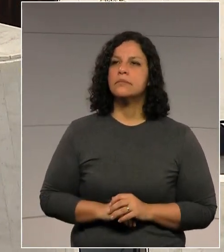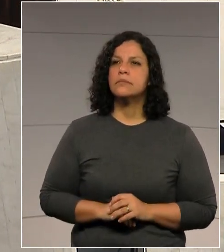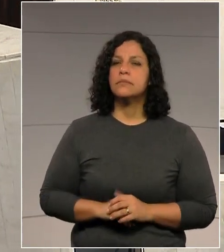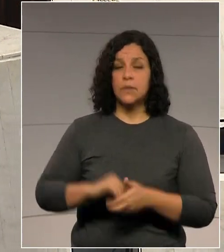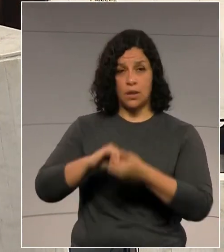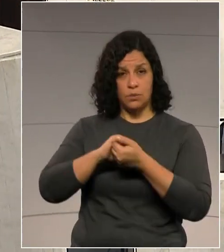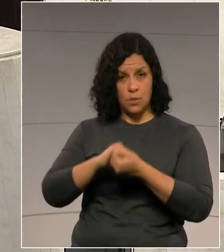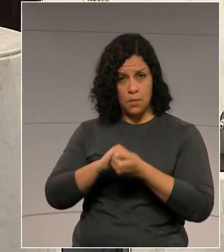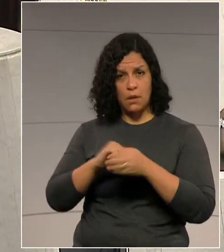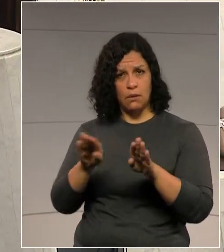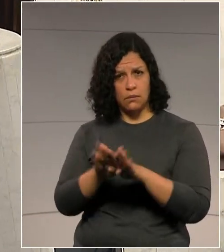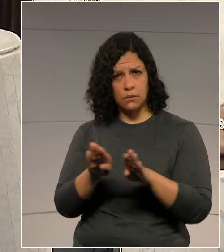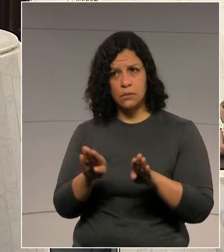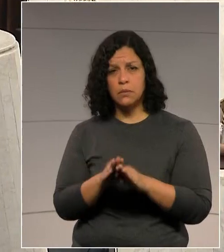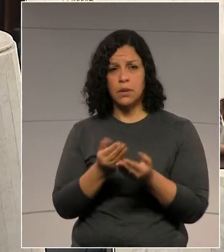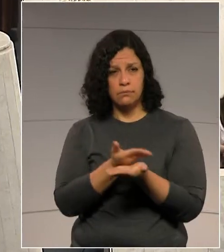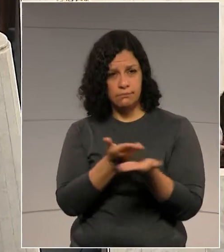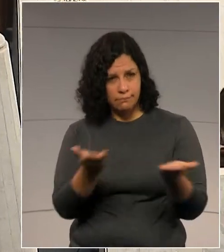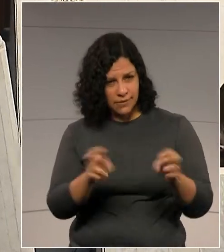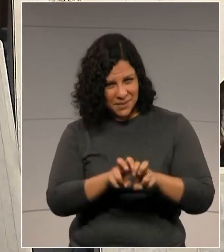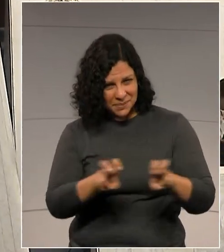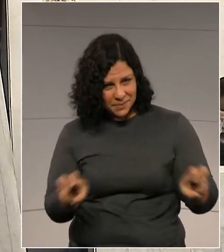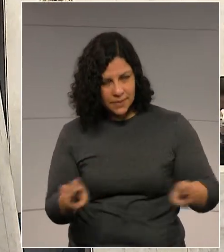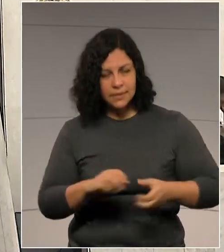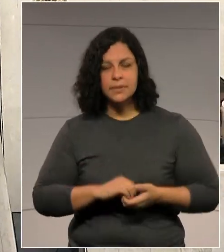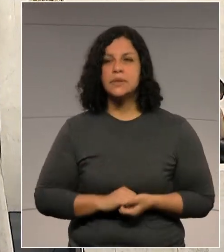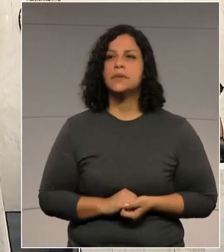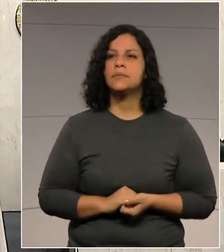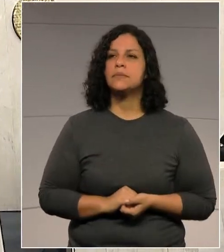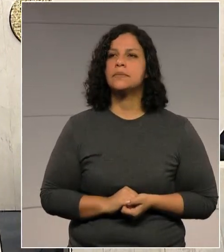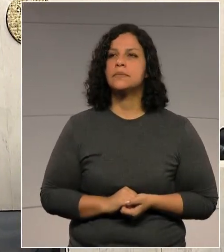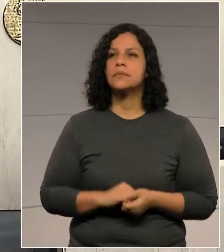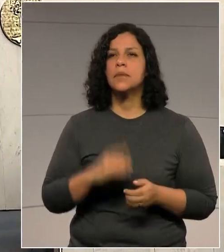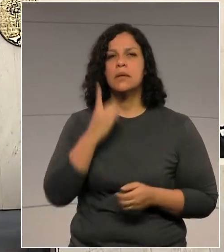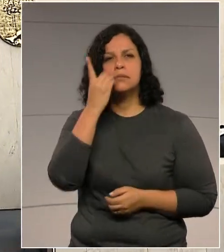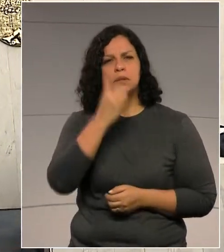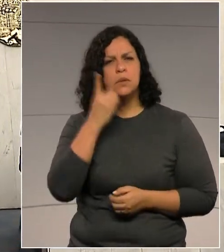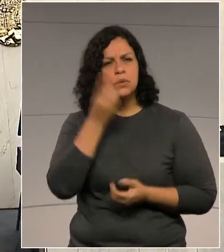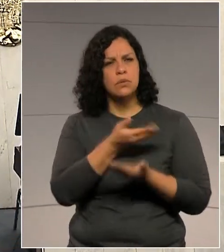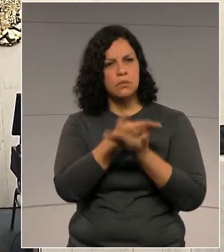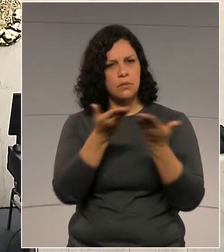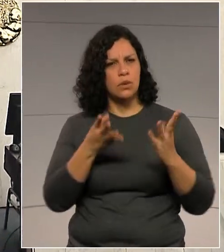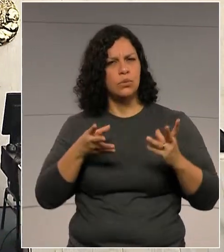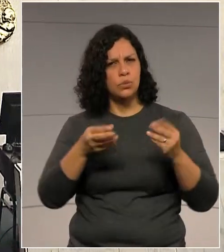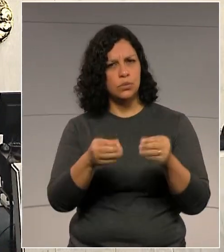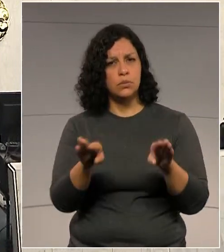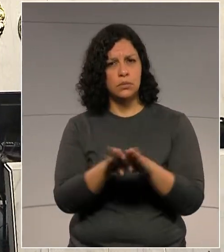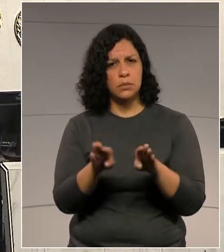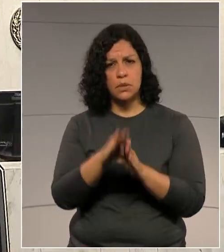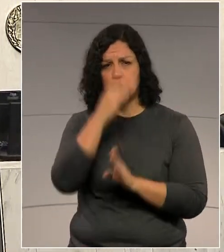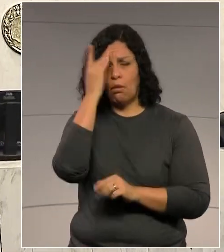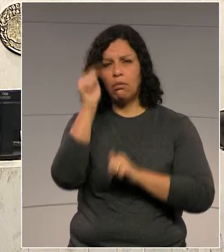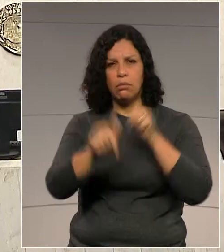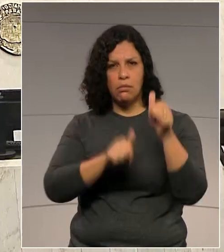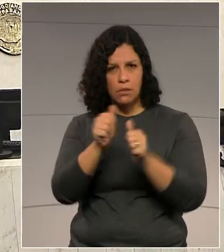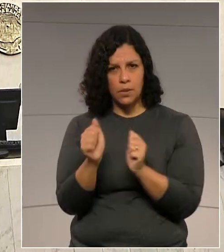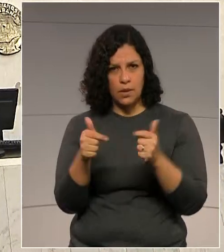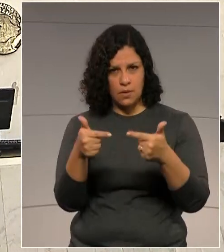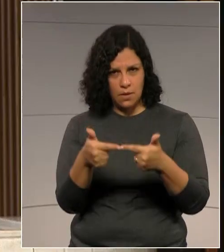Cumprimentando, estendo meus cumprimentos à mesa, às deputadas, aos deputados, aos servidores,